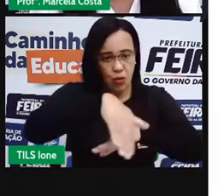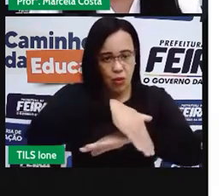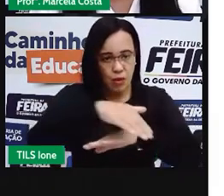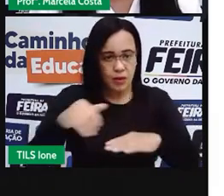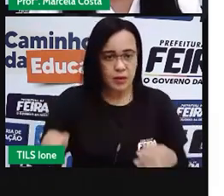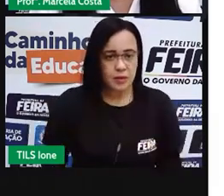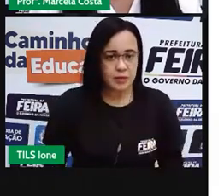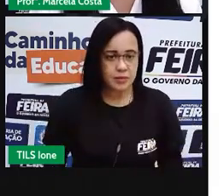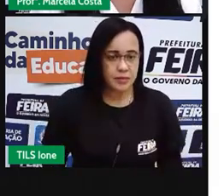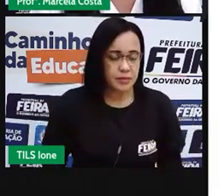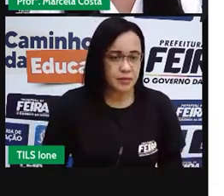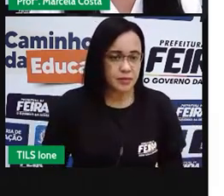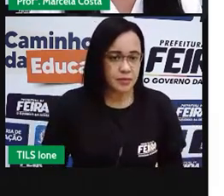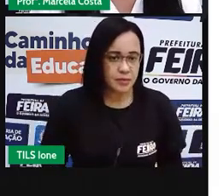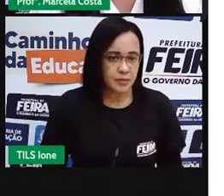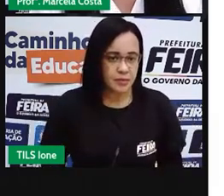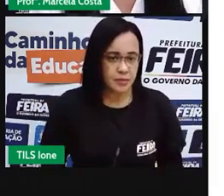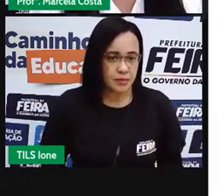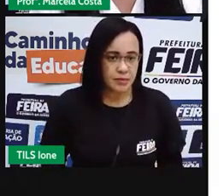na empresa.